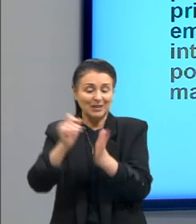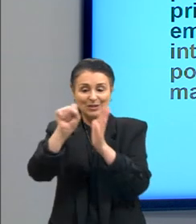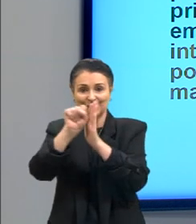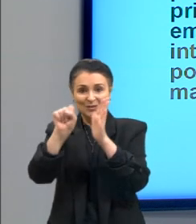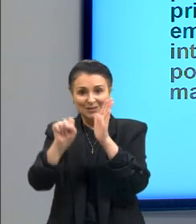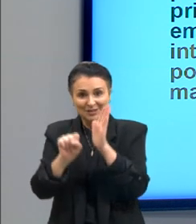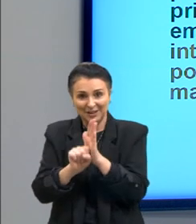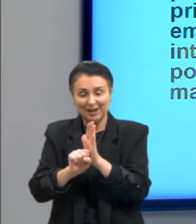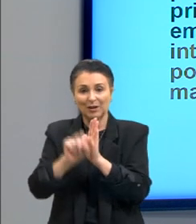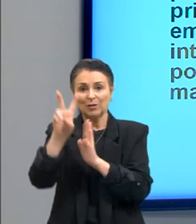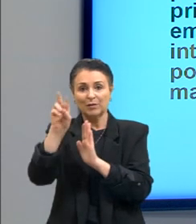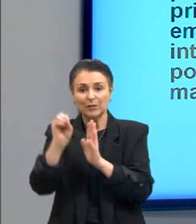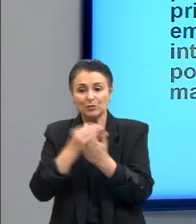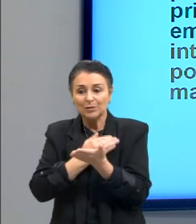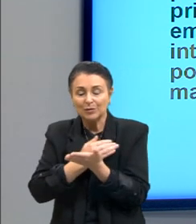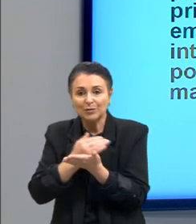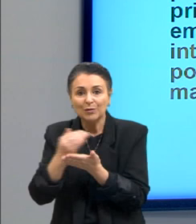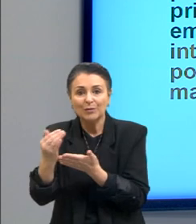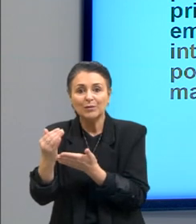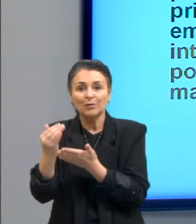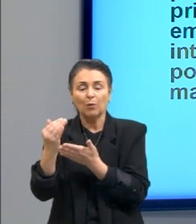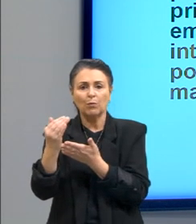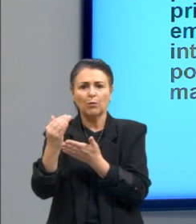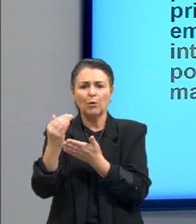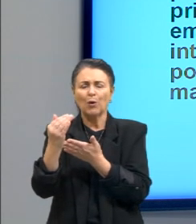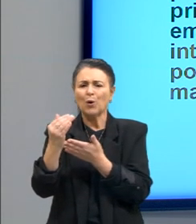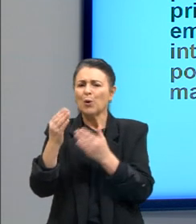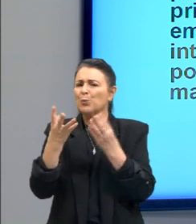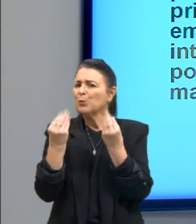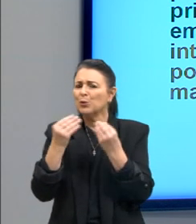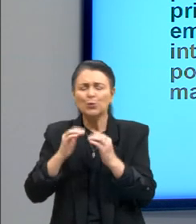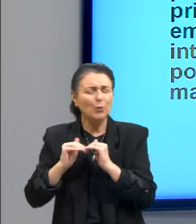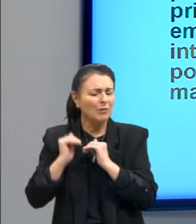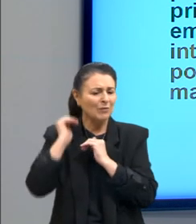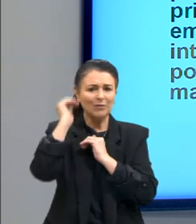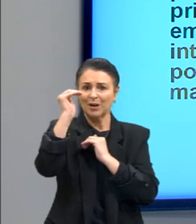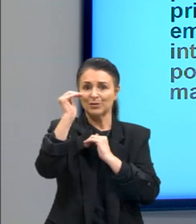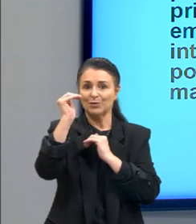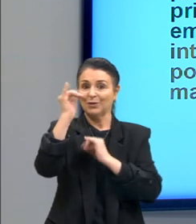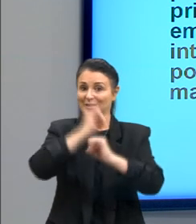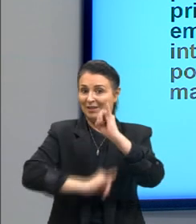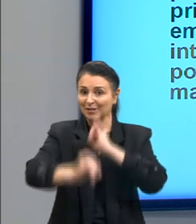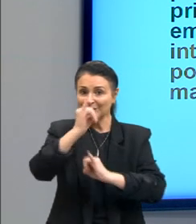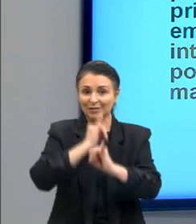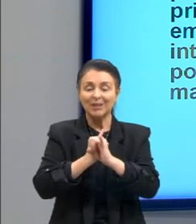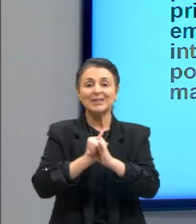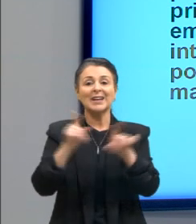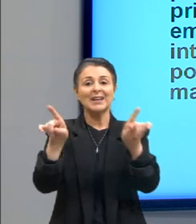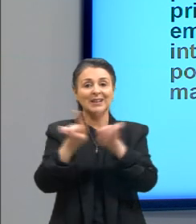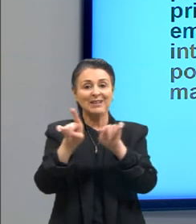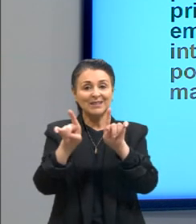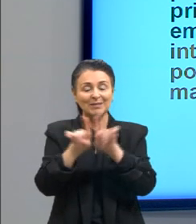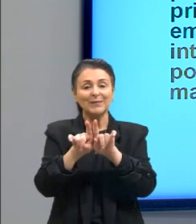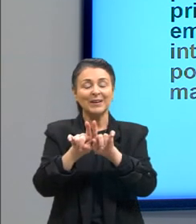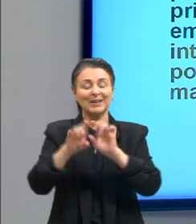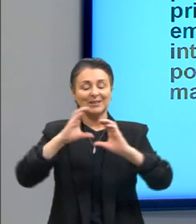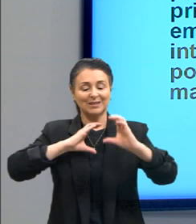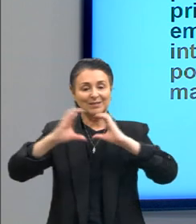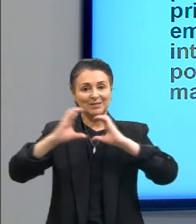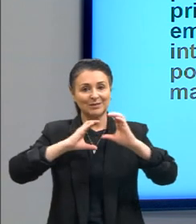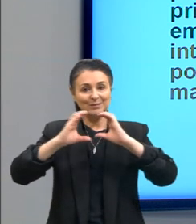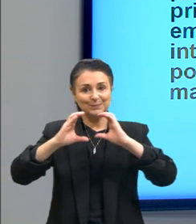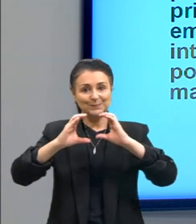inúmeros avanços no setor de informática e telecomunicações introduzi